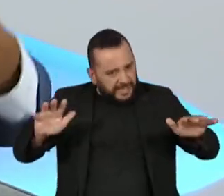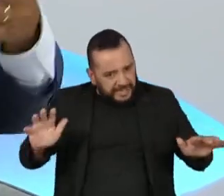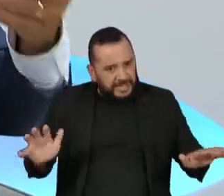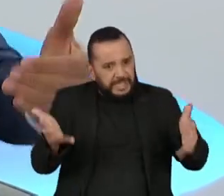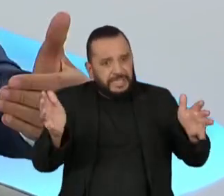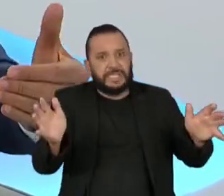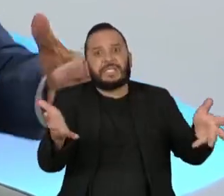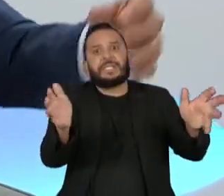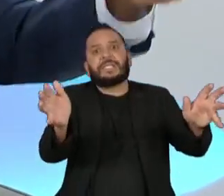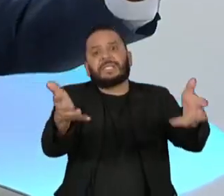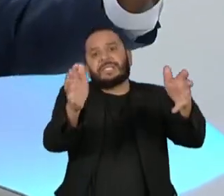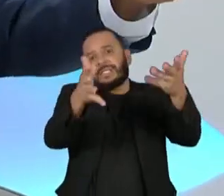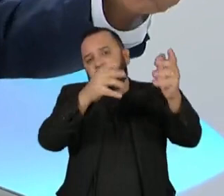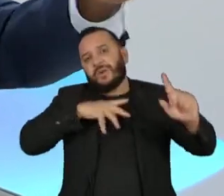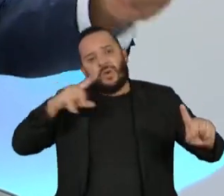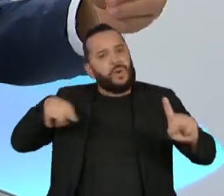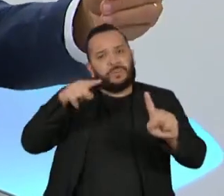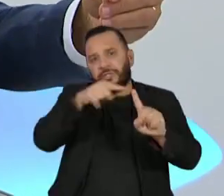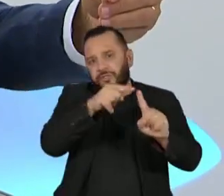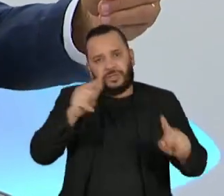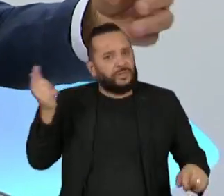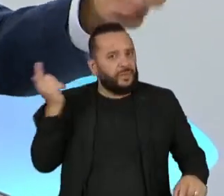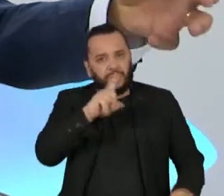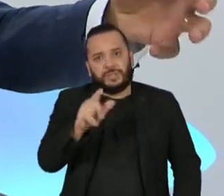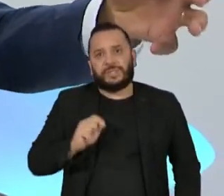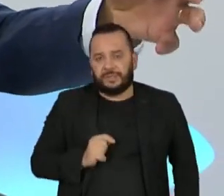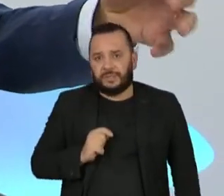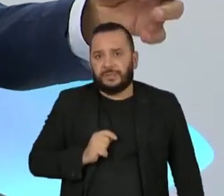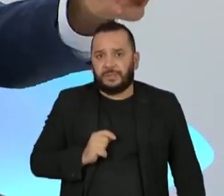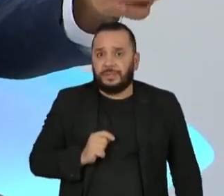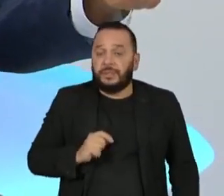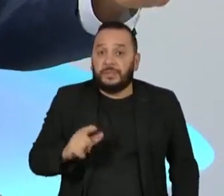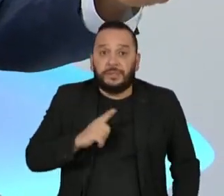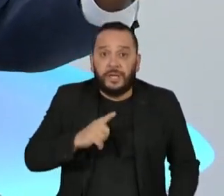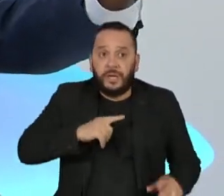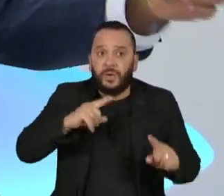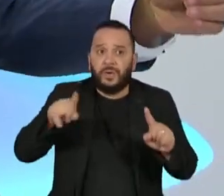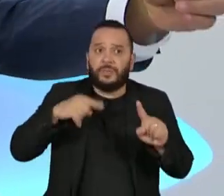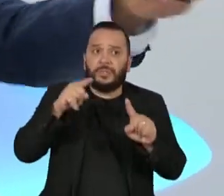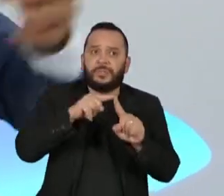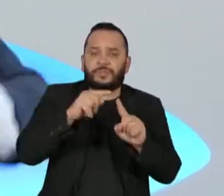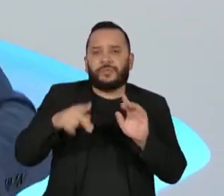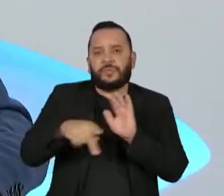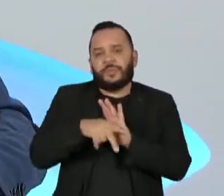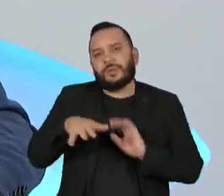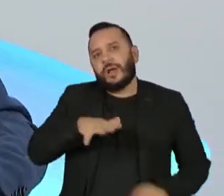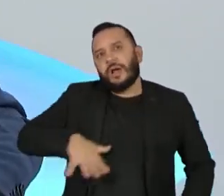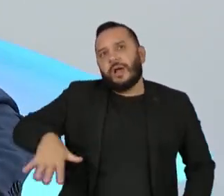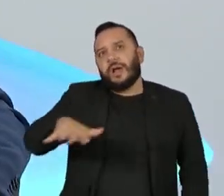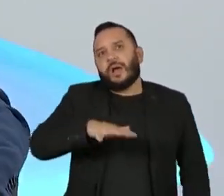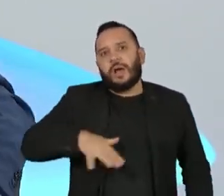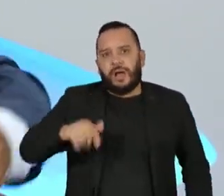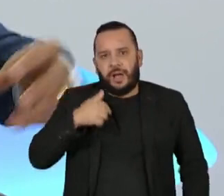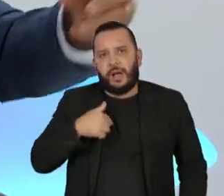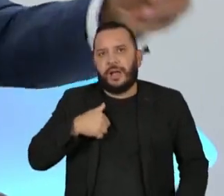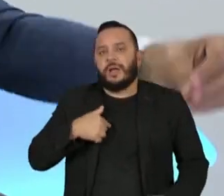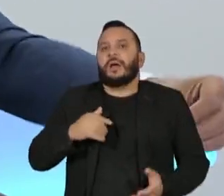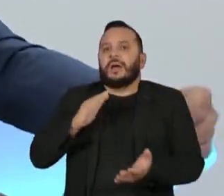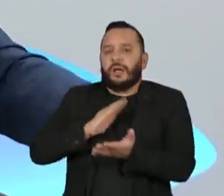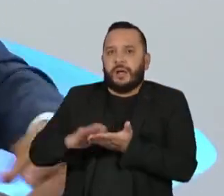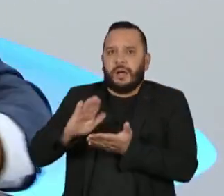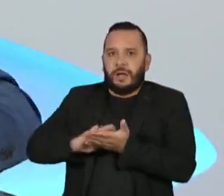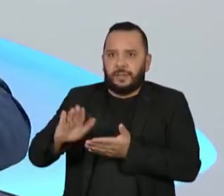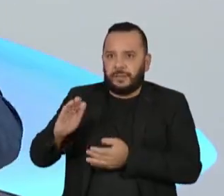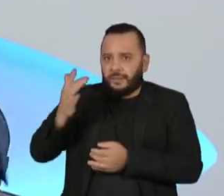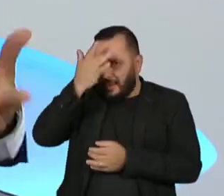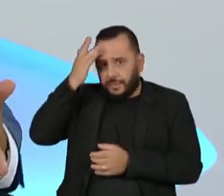tenha metas. Metas? Qual é a meta que eu tenho aqui para a área da despesa com o pessoal, de custeio,